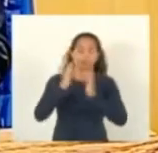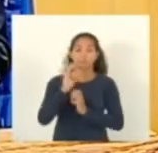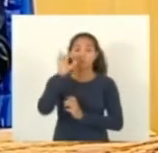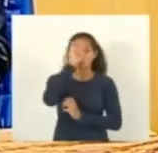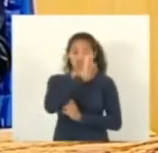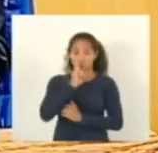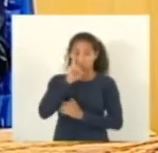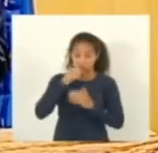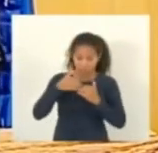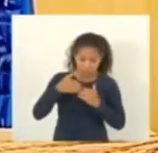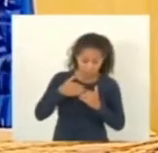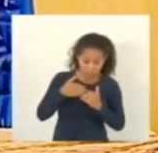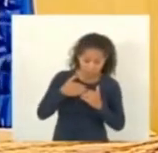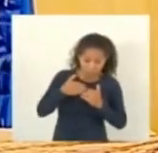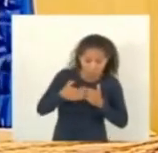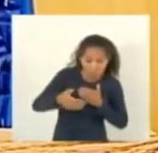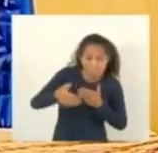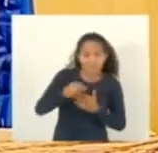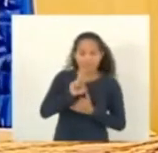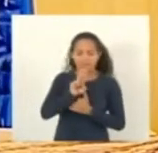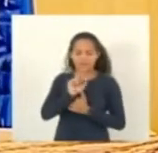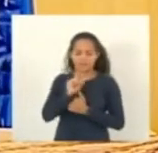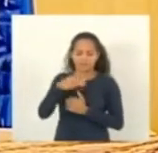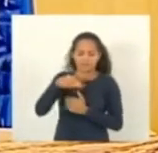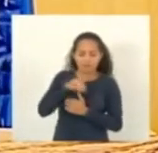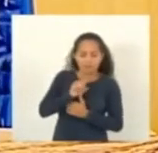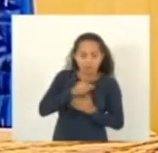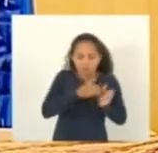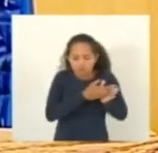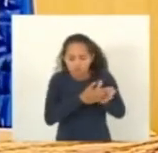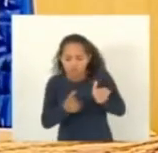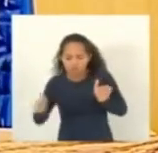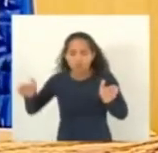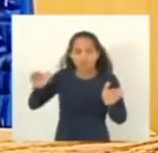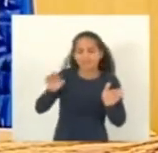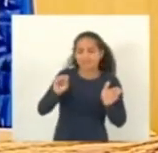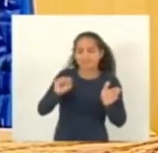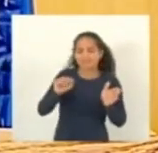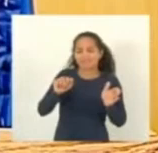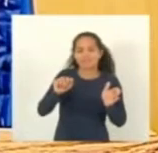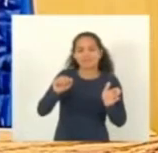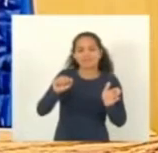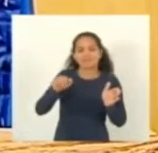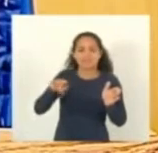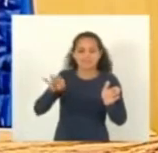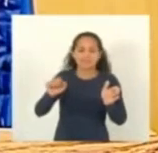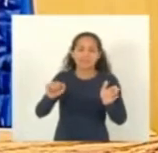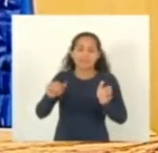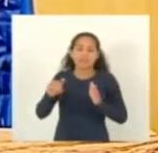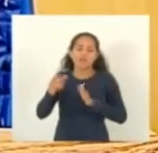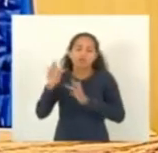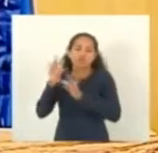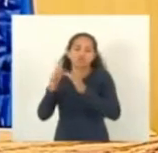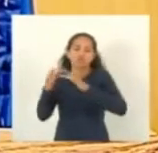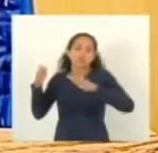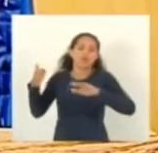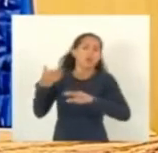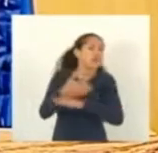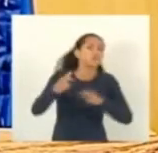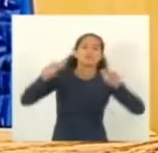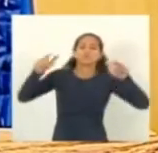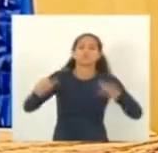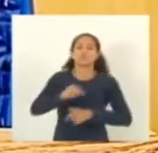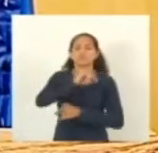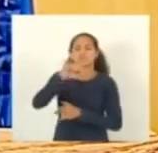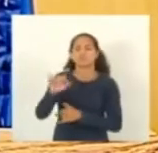de ramos quando começa a semana santa é o domingo em que Jesus entra em Jerusalém e é aclamado